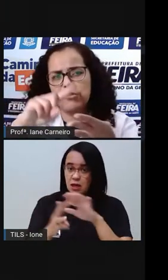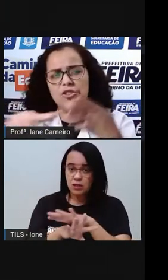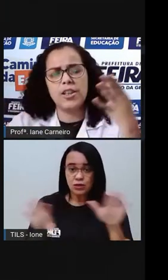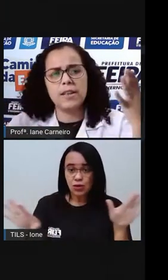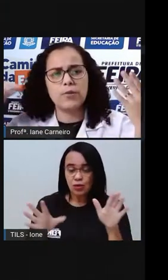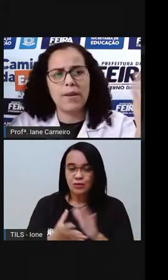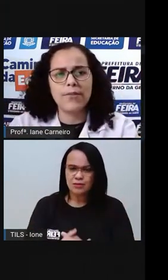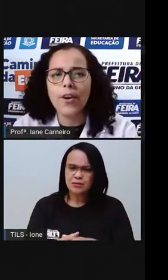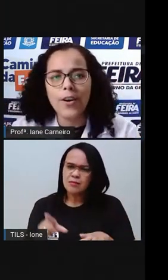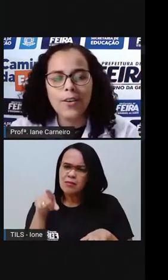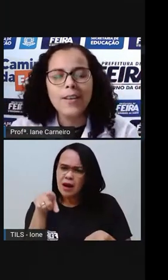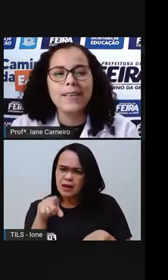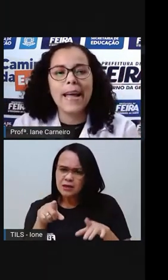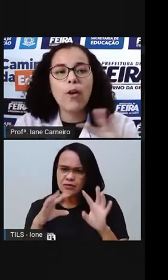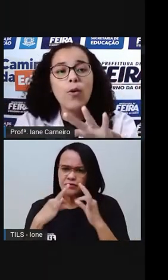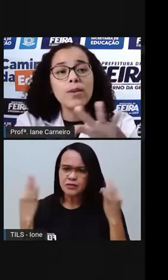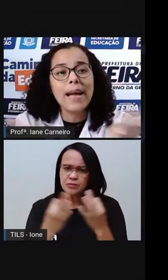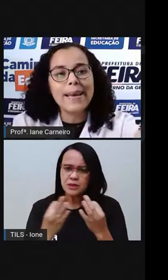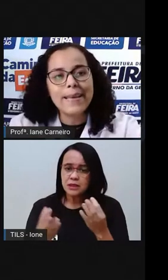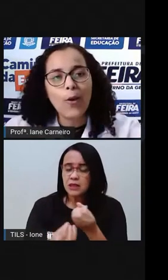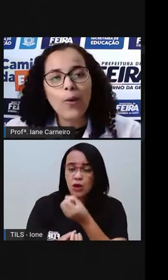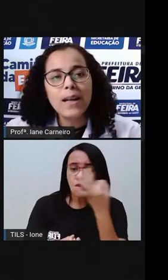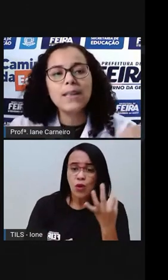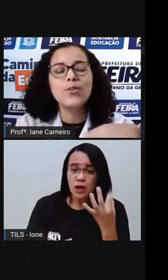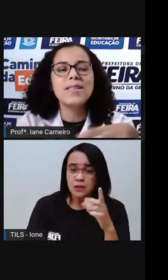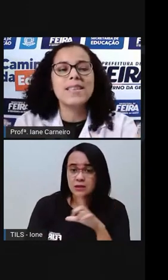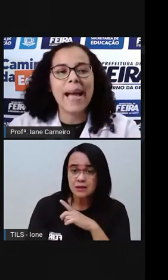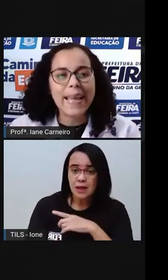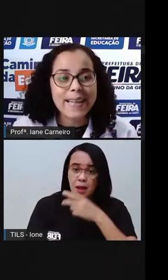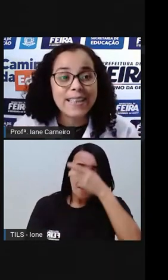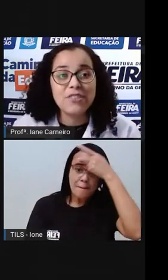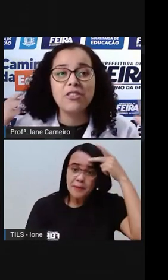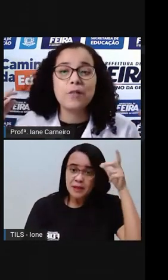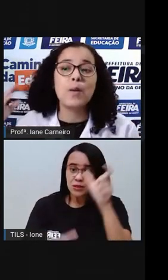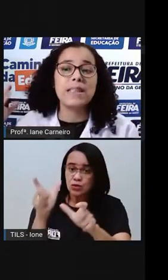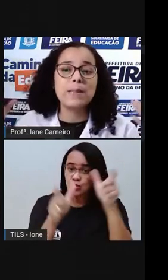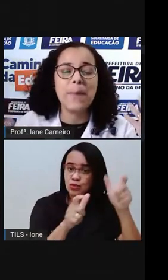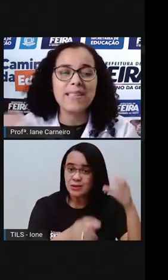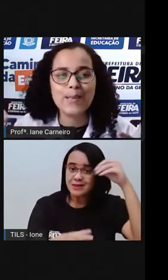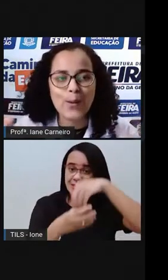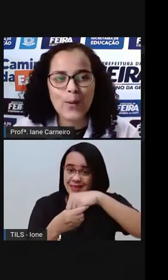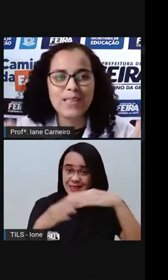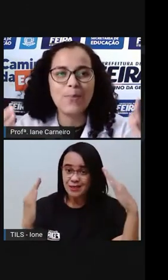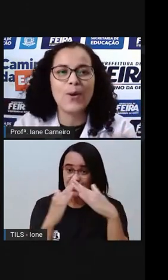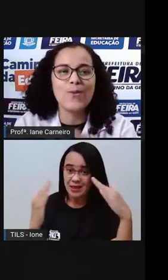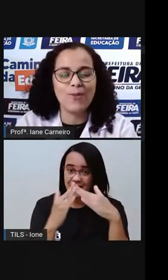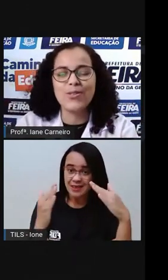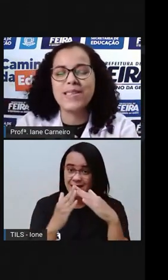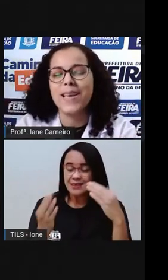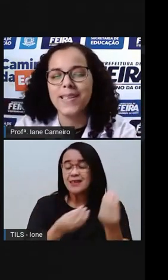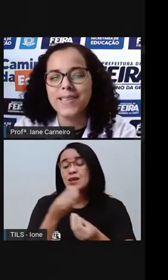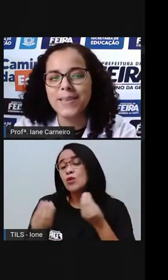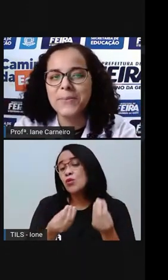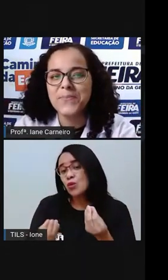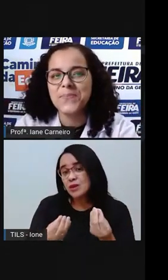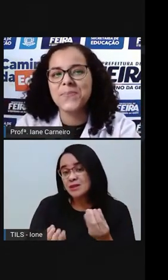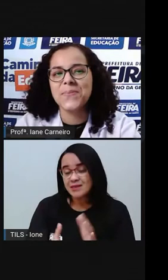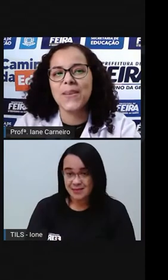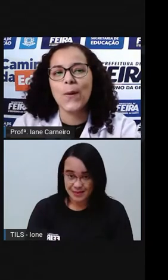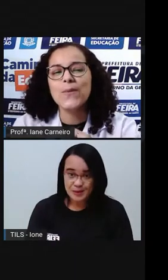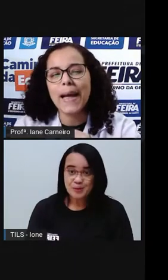irmão, sua tia, sua avó, né? Conta aí quantos integrantes, quantas pessoas moram com vocês.